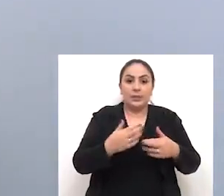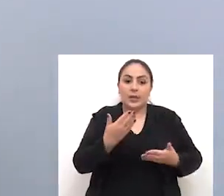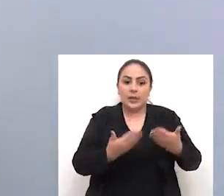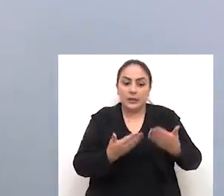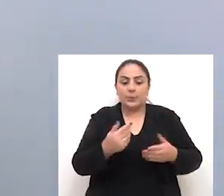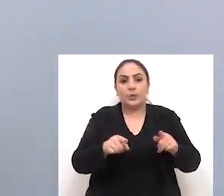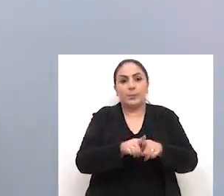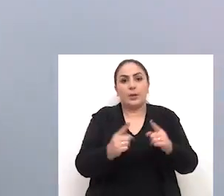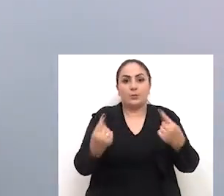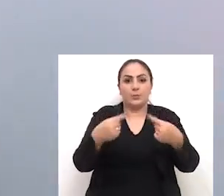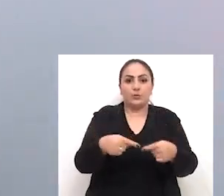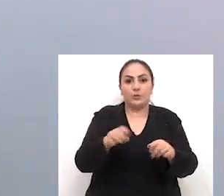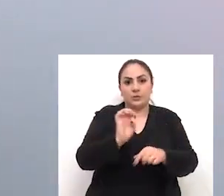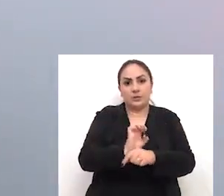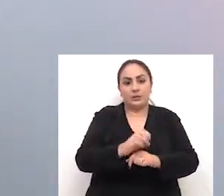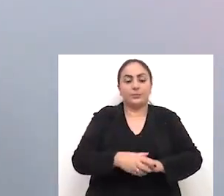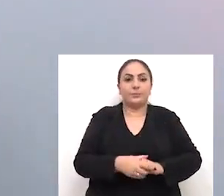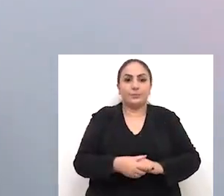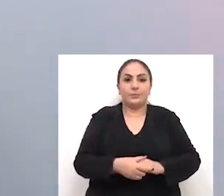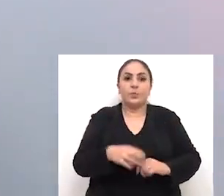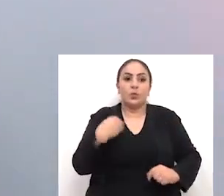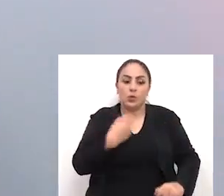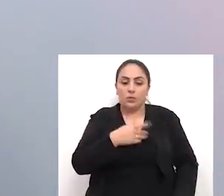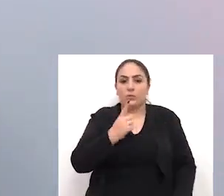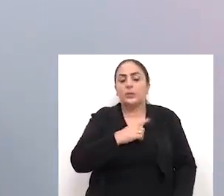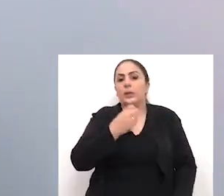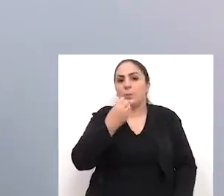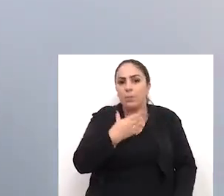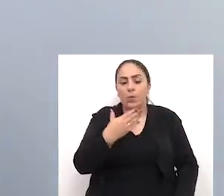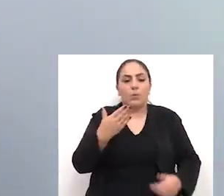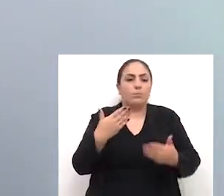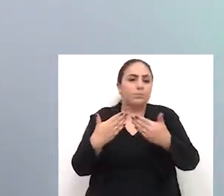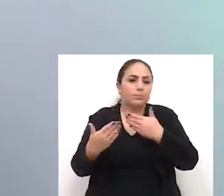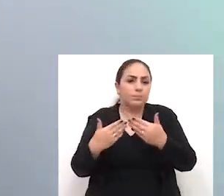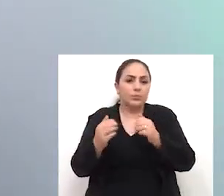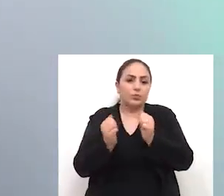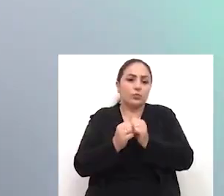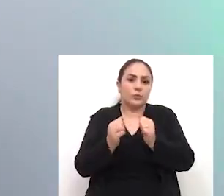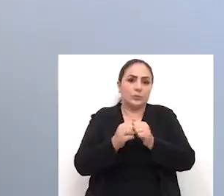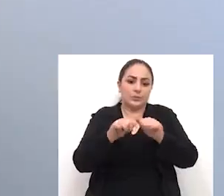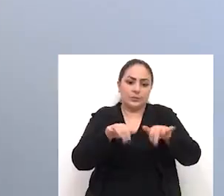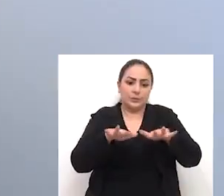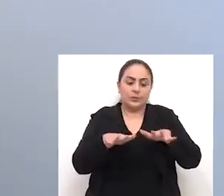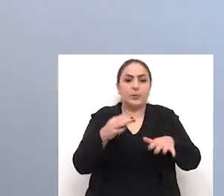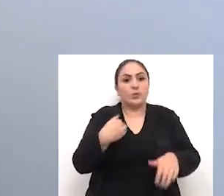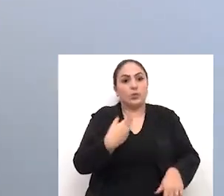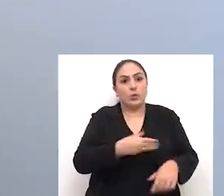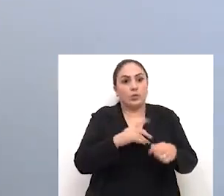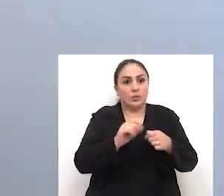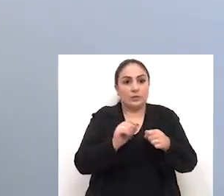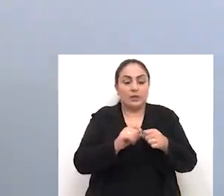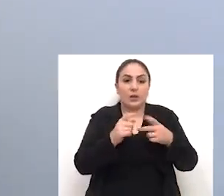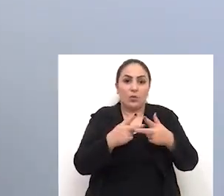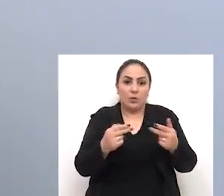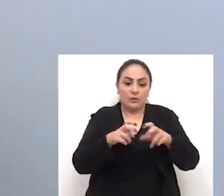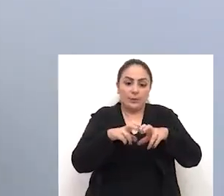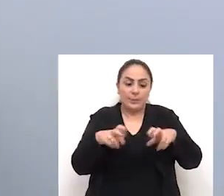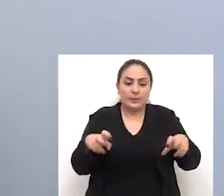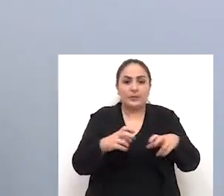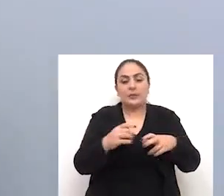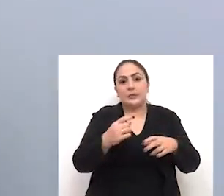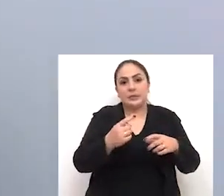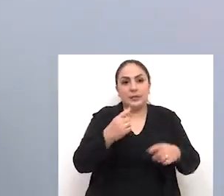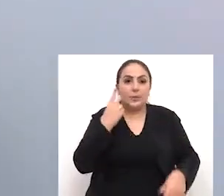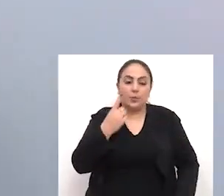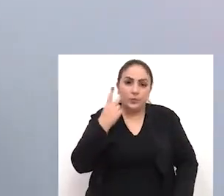de competitividade para o Estado. Temos tido boa conversa com a Assembleia, vamos fazer rodadas com as bancadas